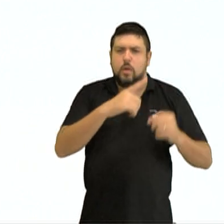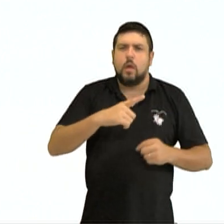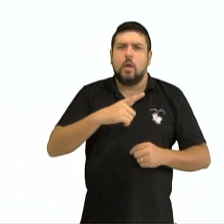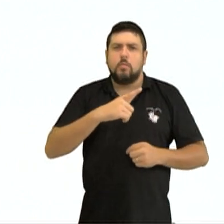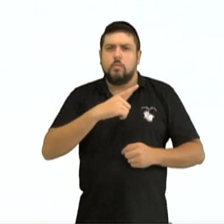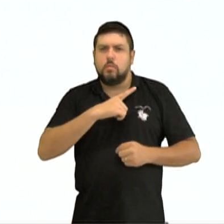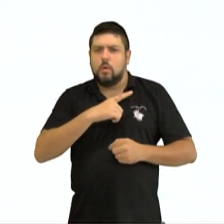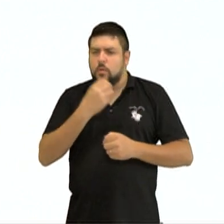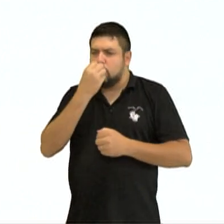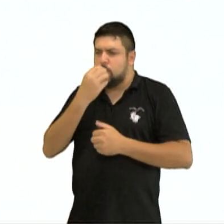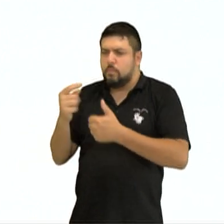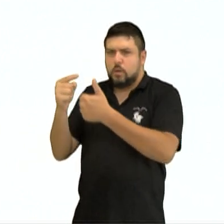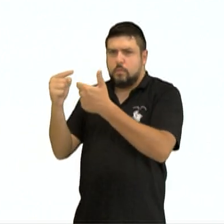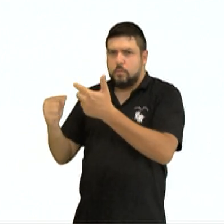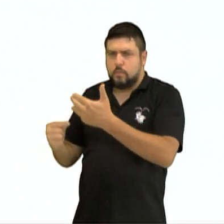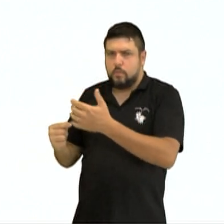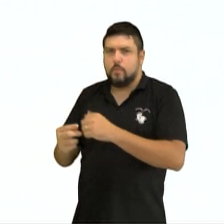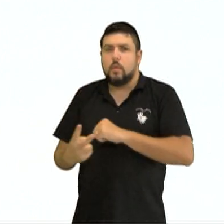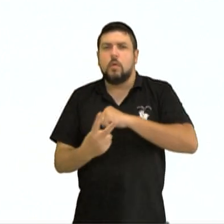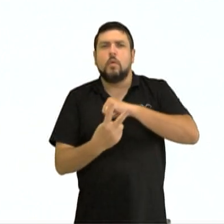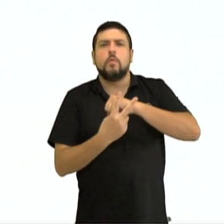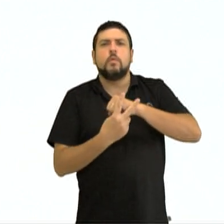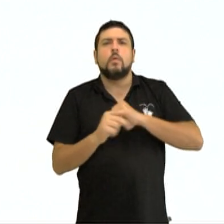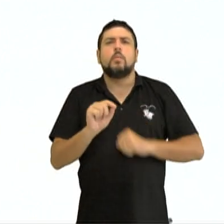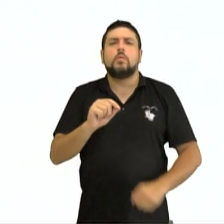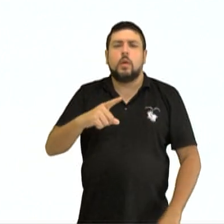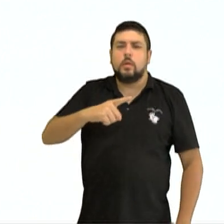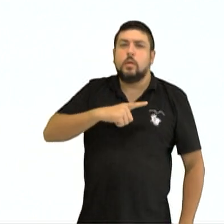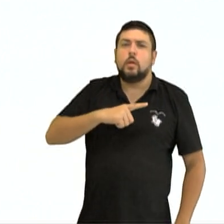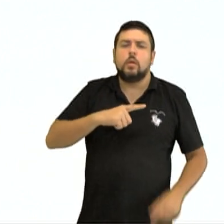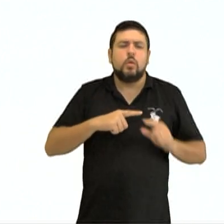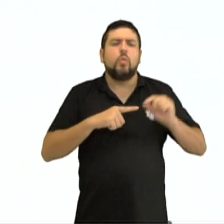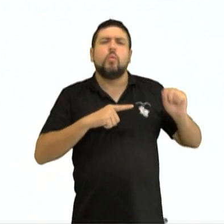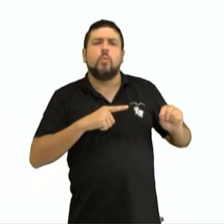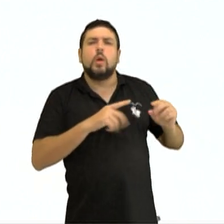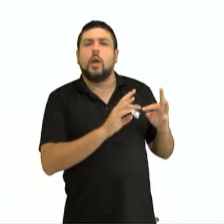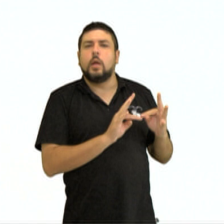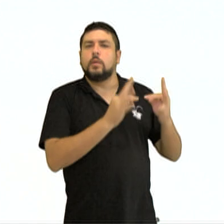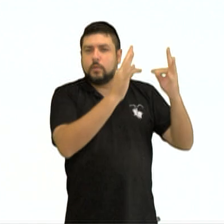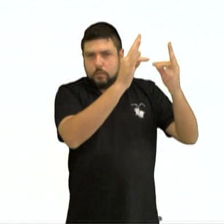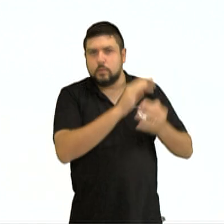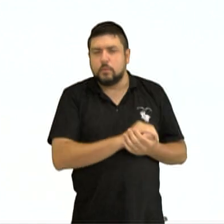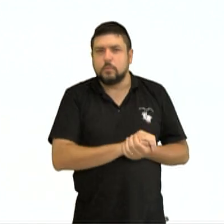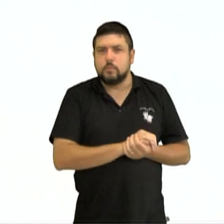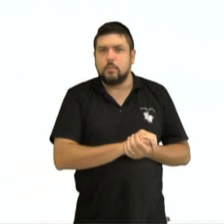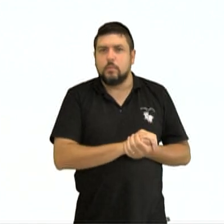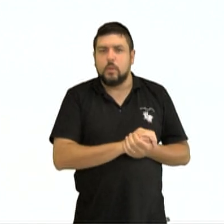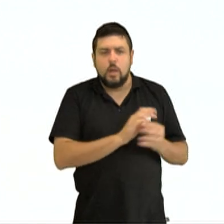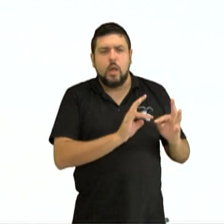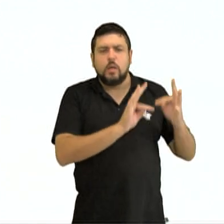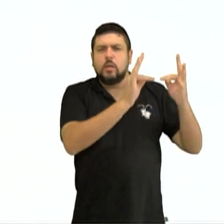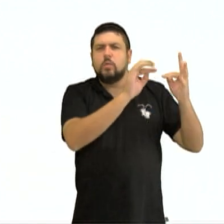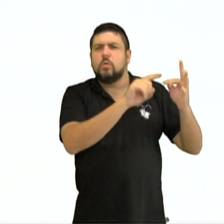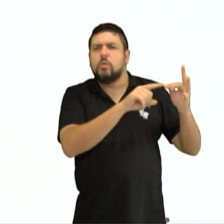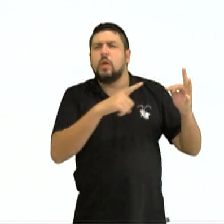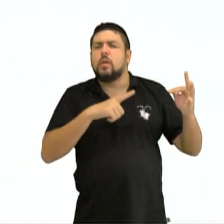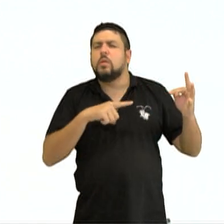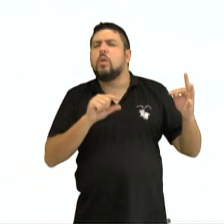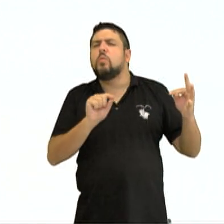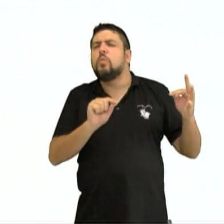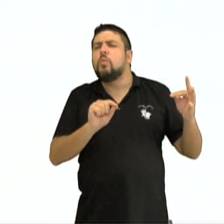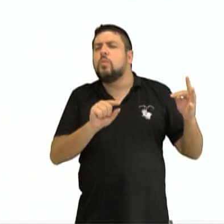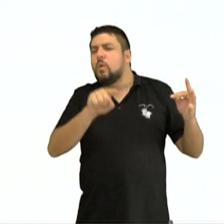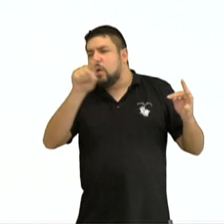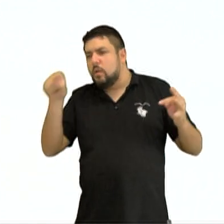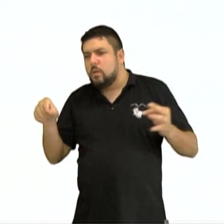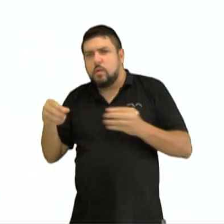Observem, o verbo é tem. Quem tem a tecnologia. O que se declara a respeito da tecnologia? Tem